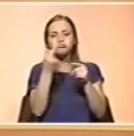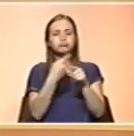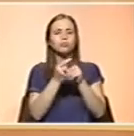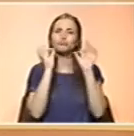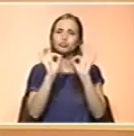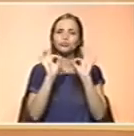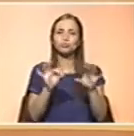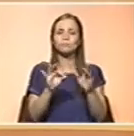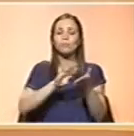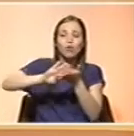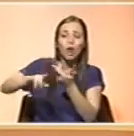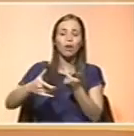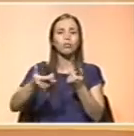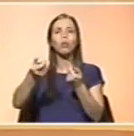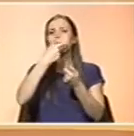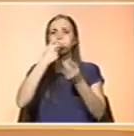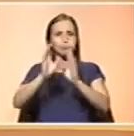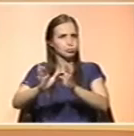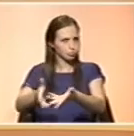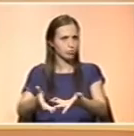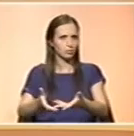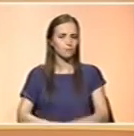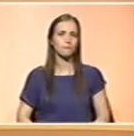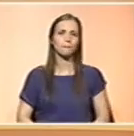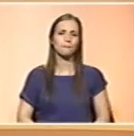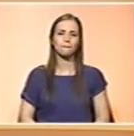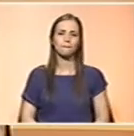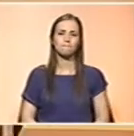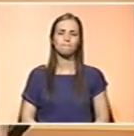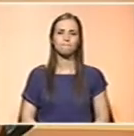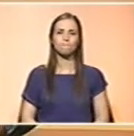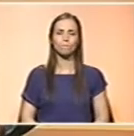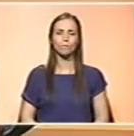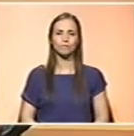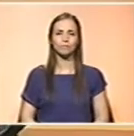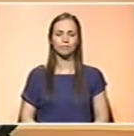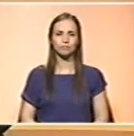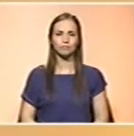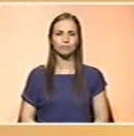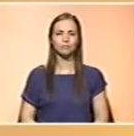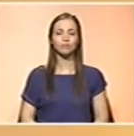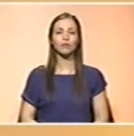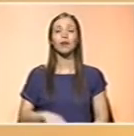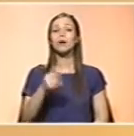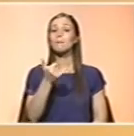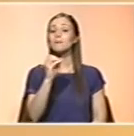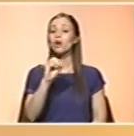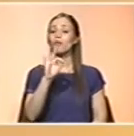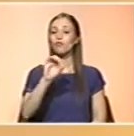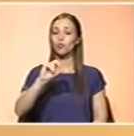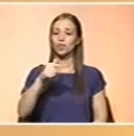que obrigam, então, aí a uma suplementação também. Marta? A estratégia da biofortificação, eu acho que